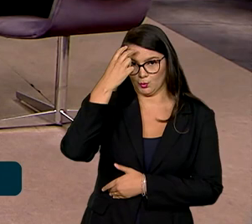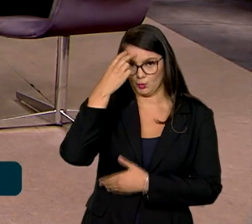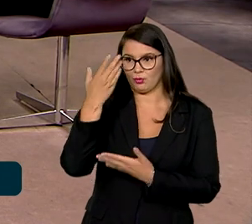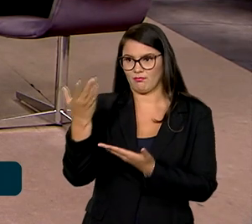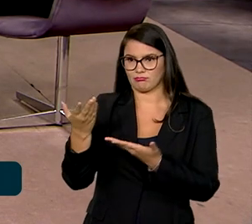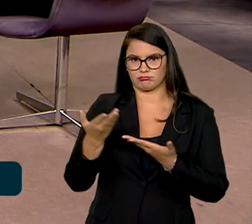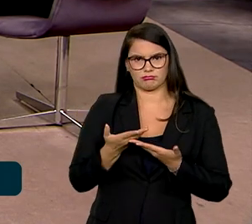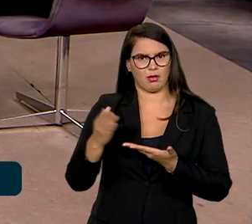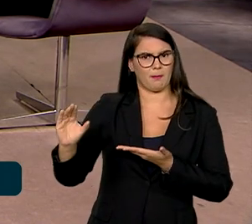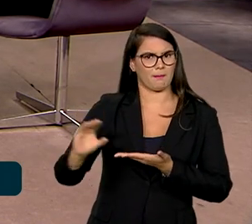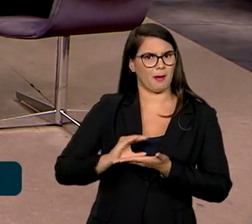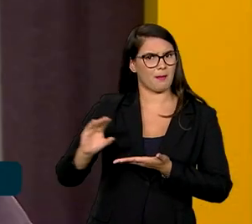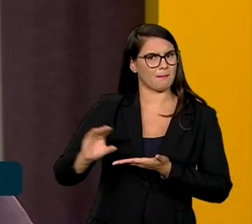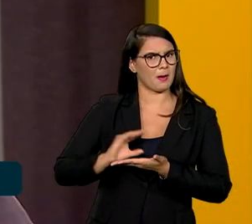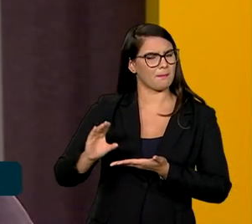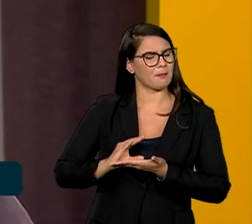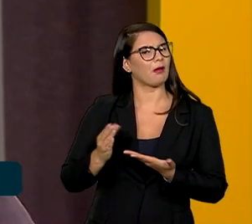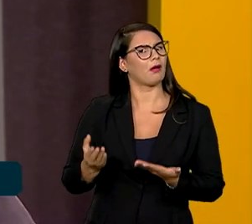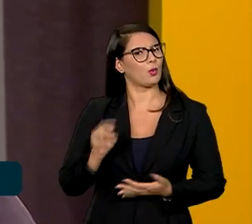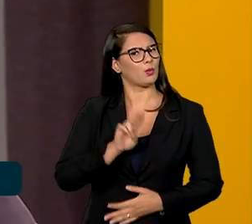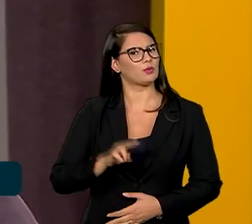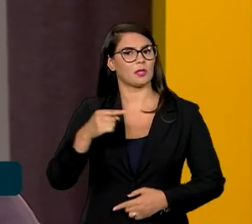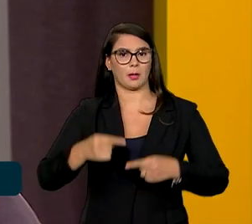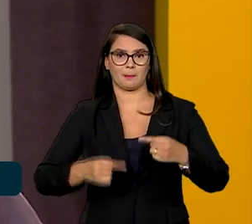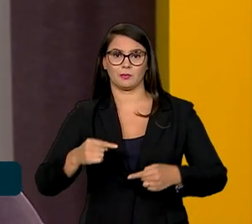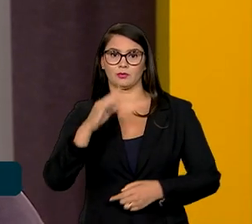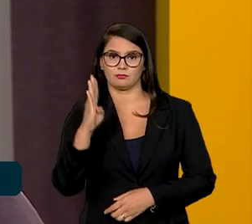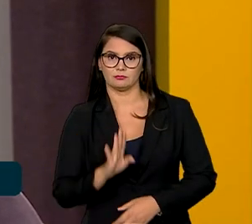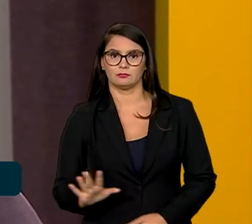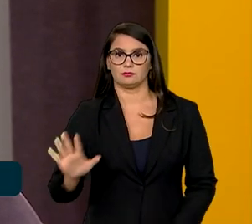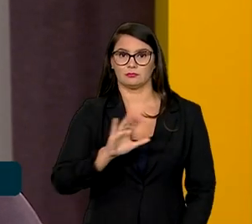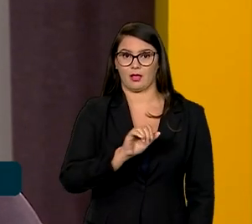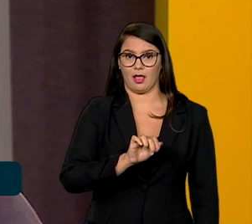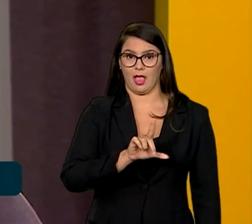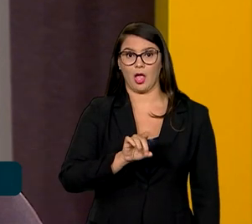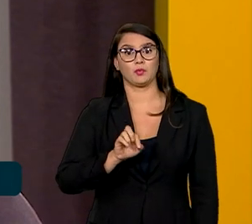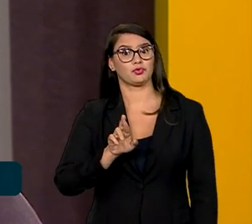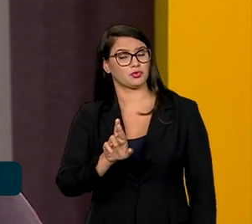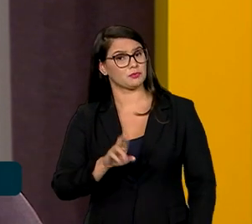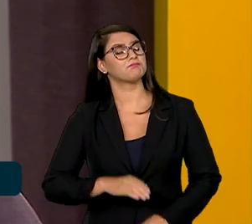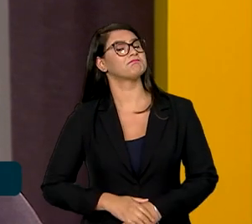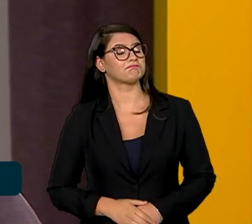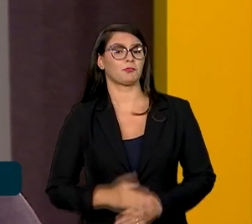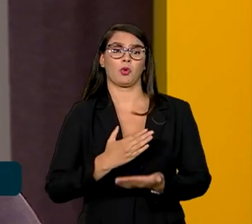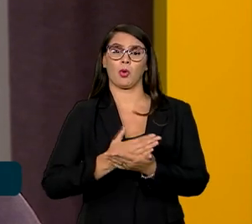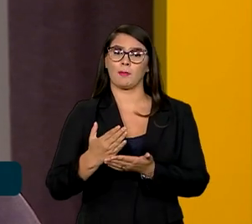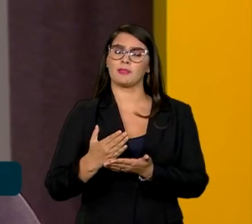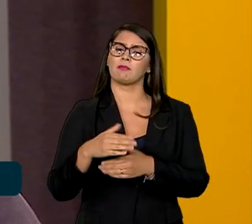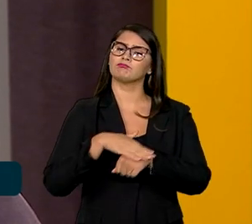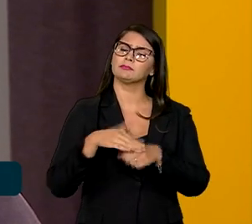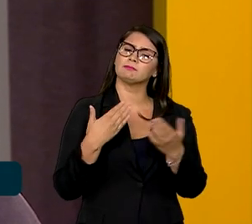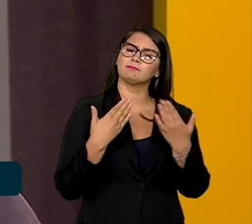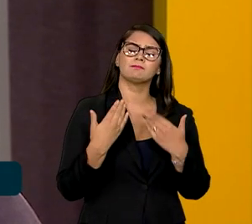um volume recorde de recursos por meio da política nacional Aldir Blanc. Eu queria começar a nossa conversa aqui lhe perguntando